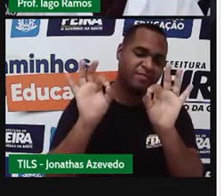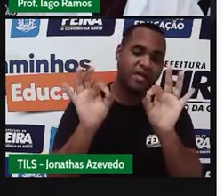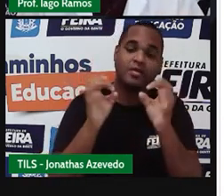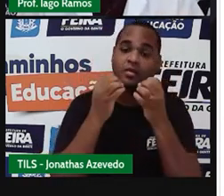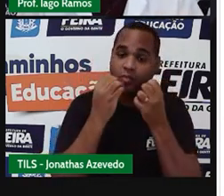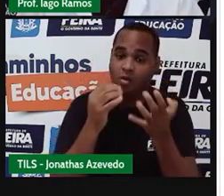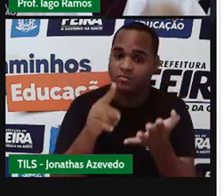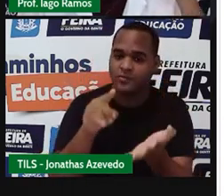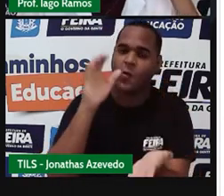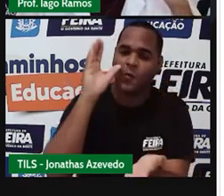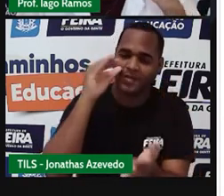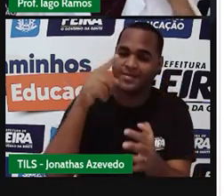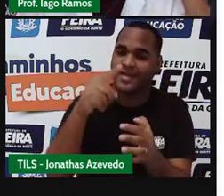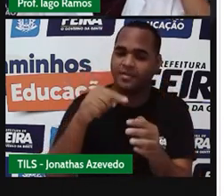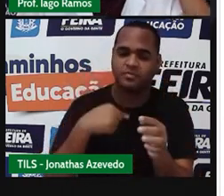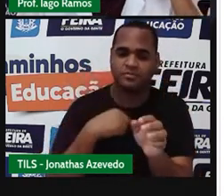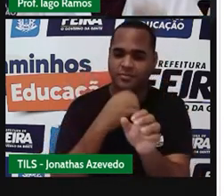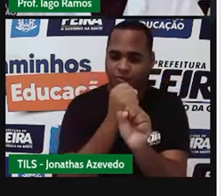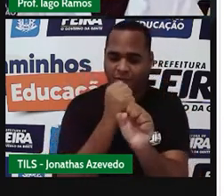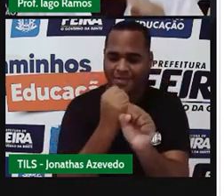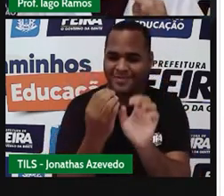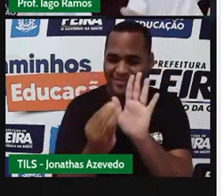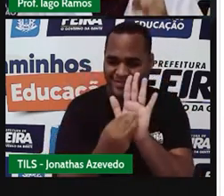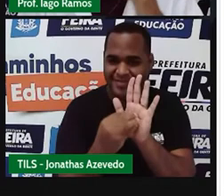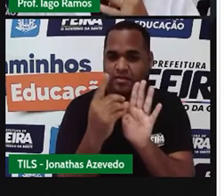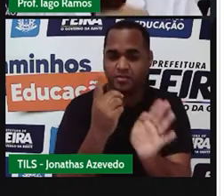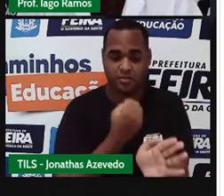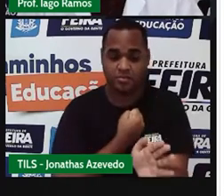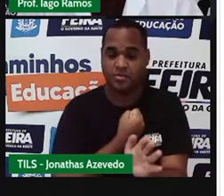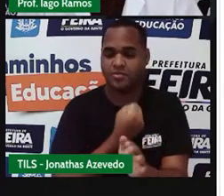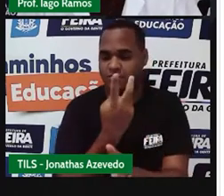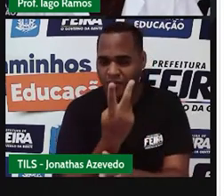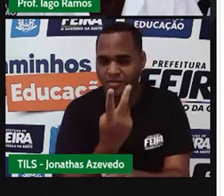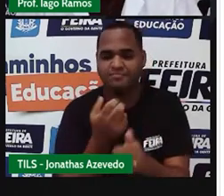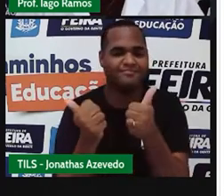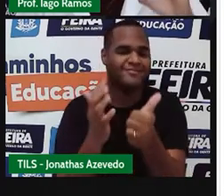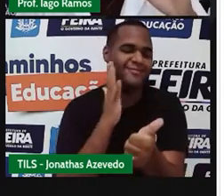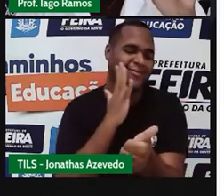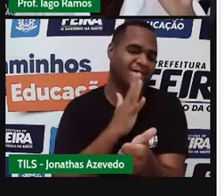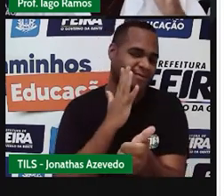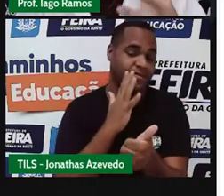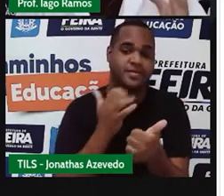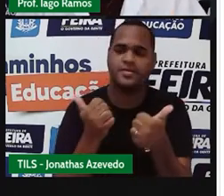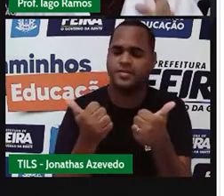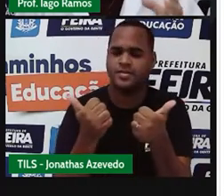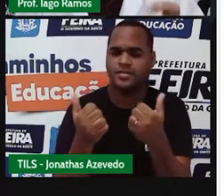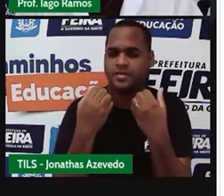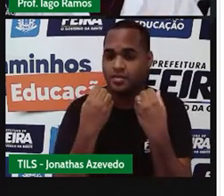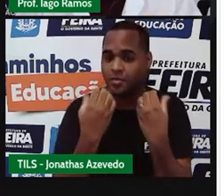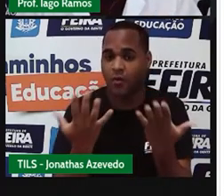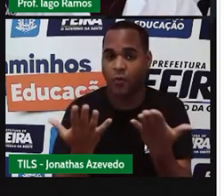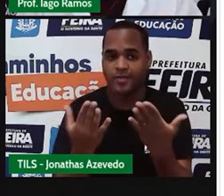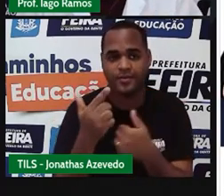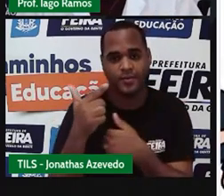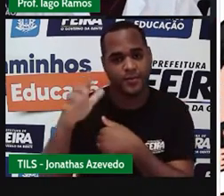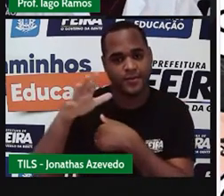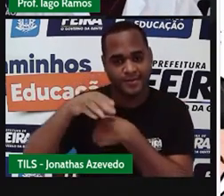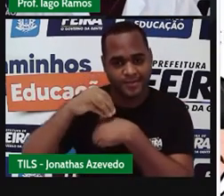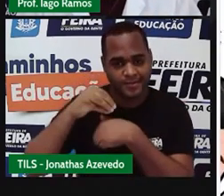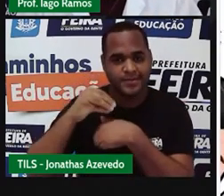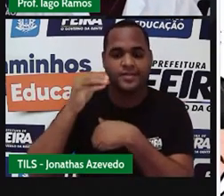Essa é a curiosidade da tabuada do número 2. Que legal isso aí, né? Bom, mas eu trouxe aí curiosidades